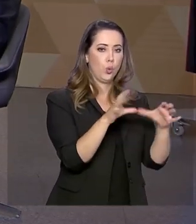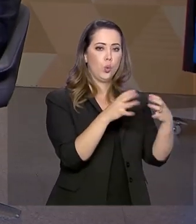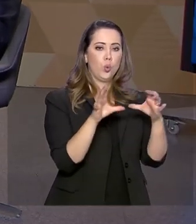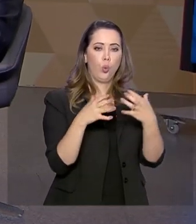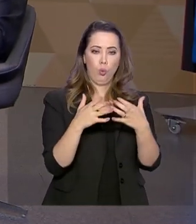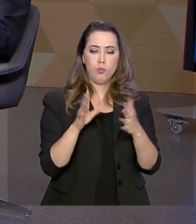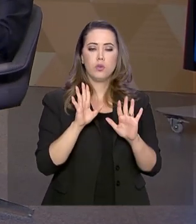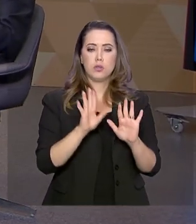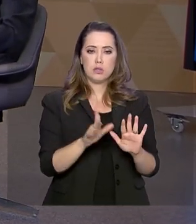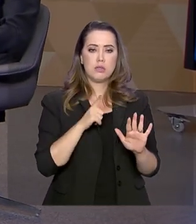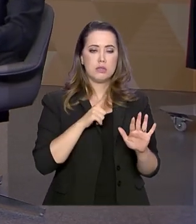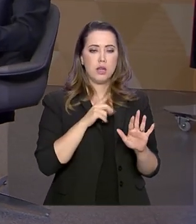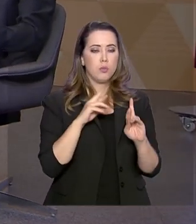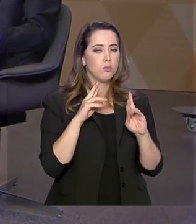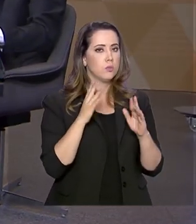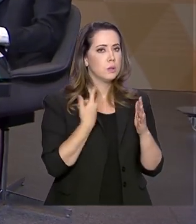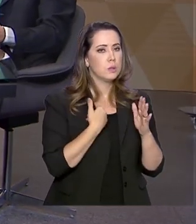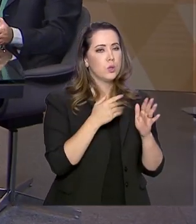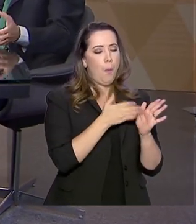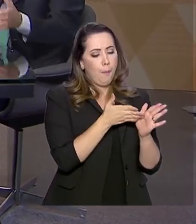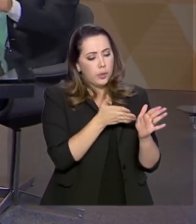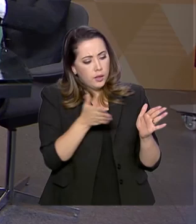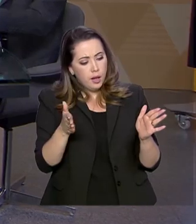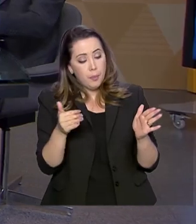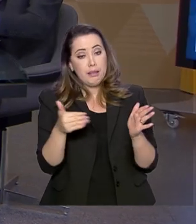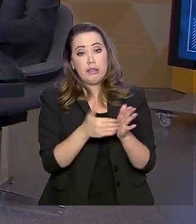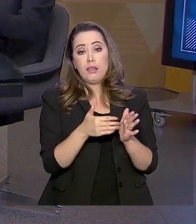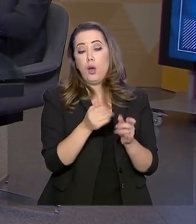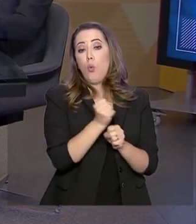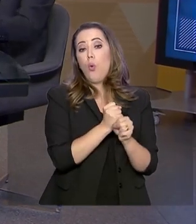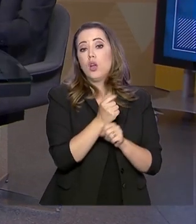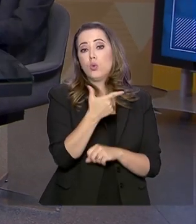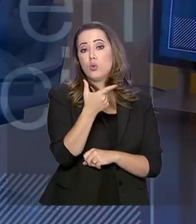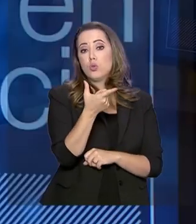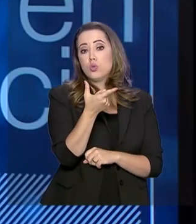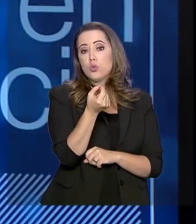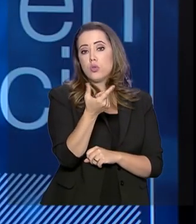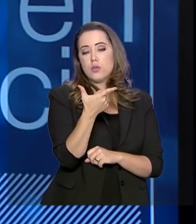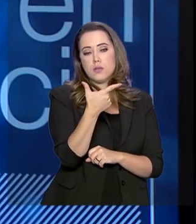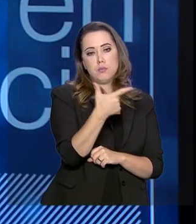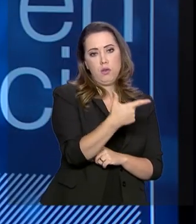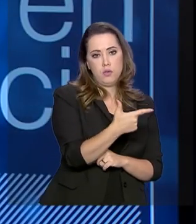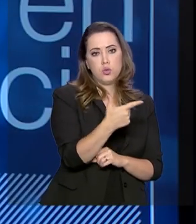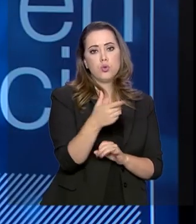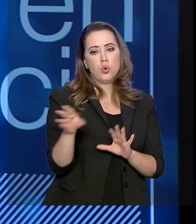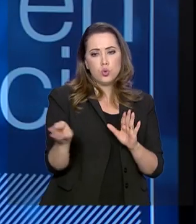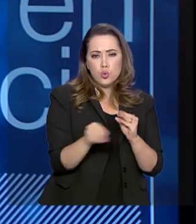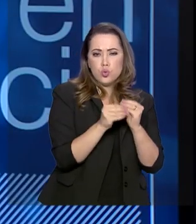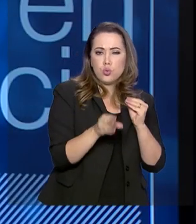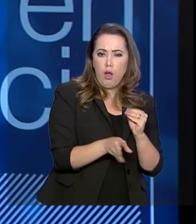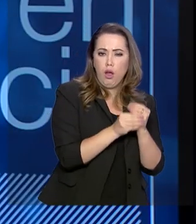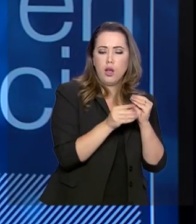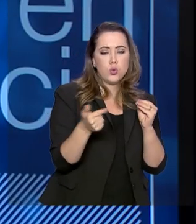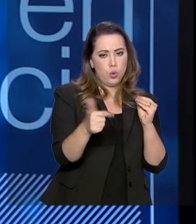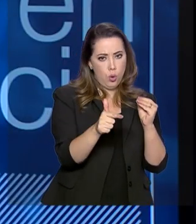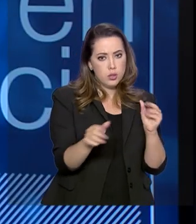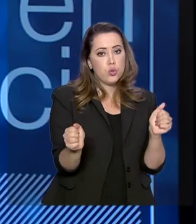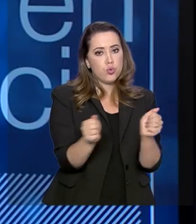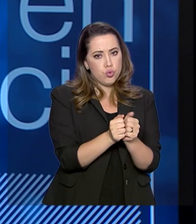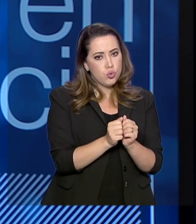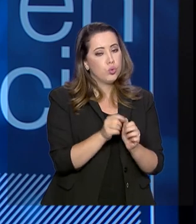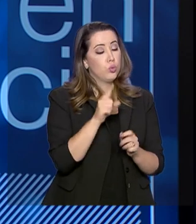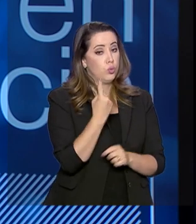e temos um cronograma até 2022 para trazer todas as outras 24 para dentro da mesma solução